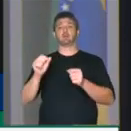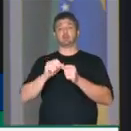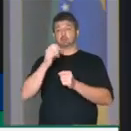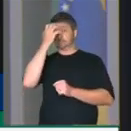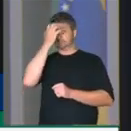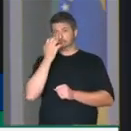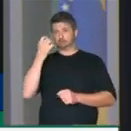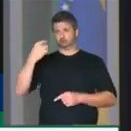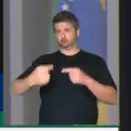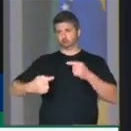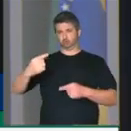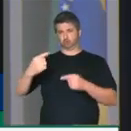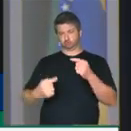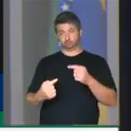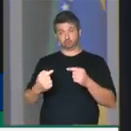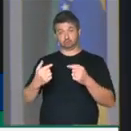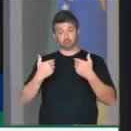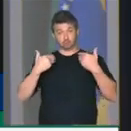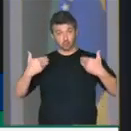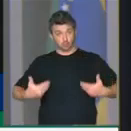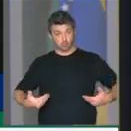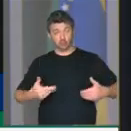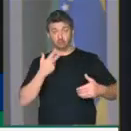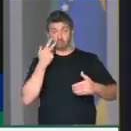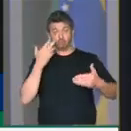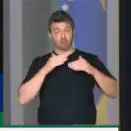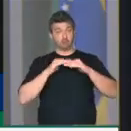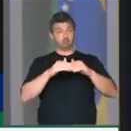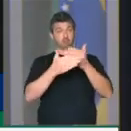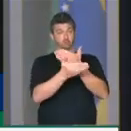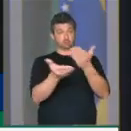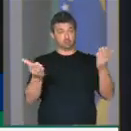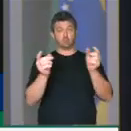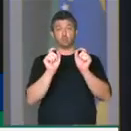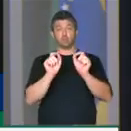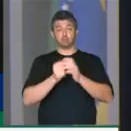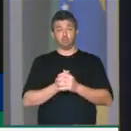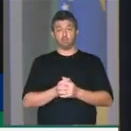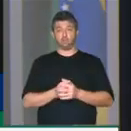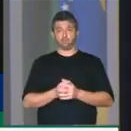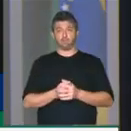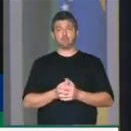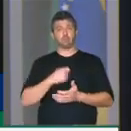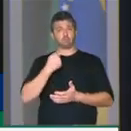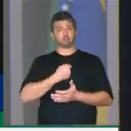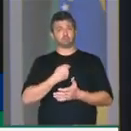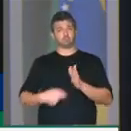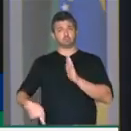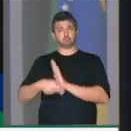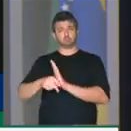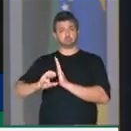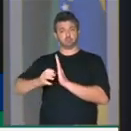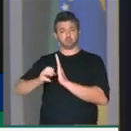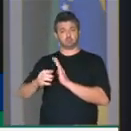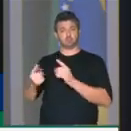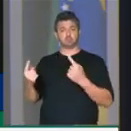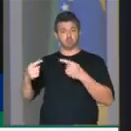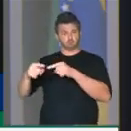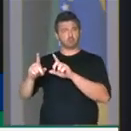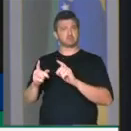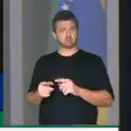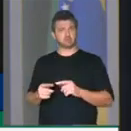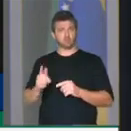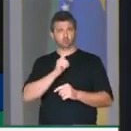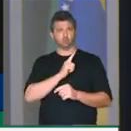sério. Eu quero aqui dizer a todos vocês, eu faço parte de um partido de oposição